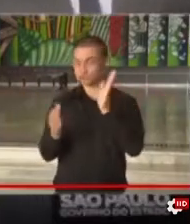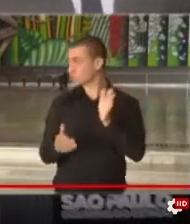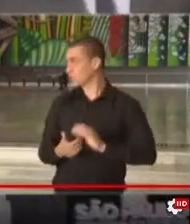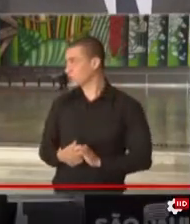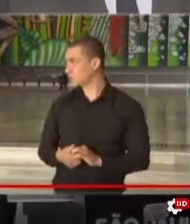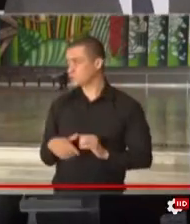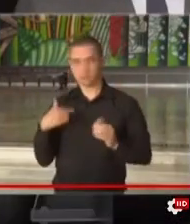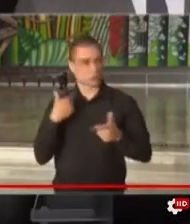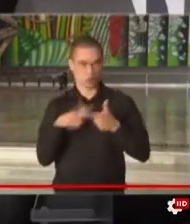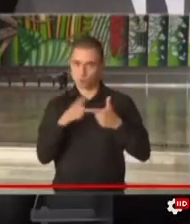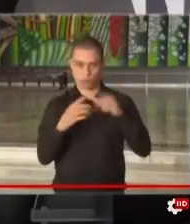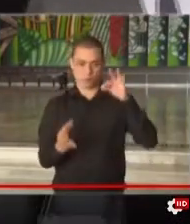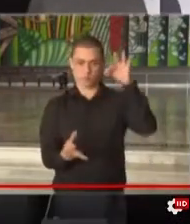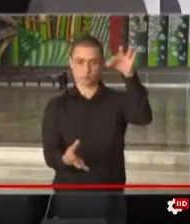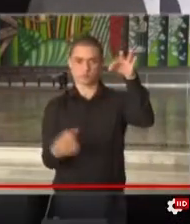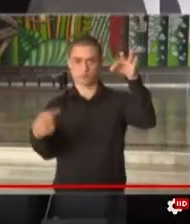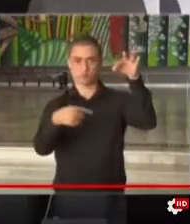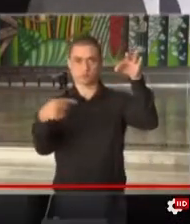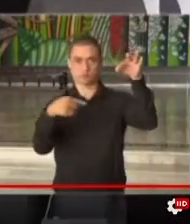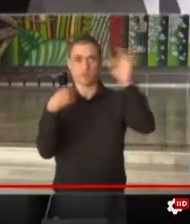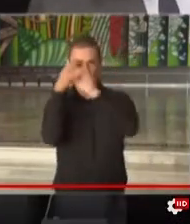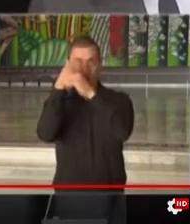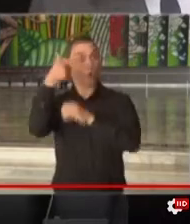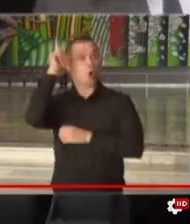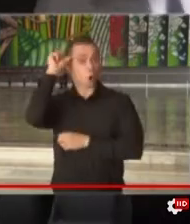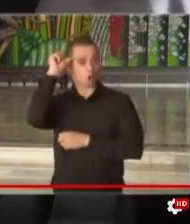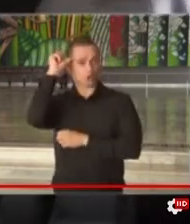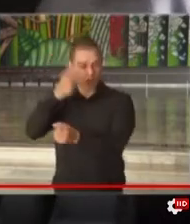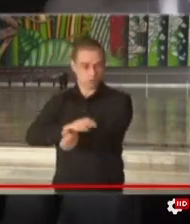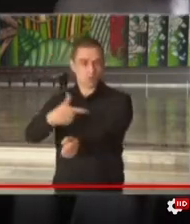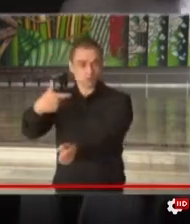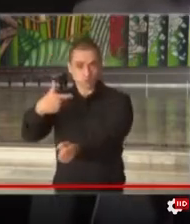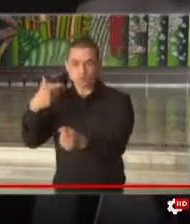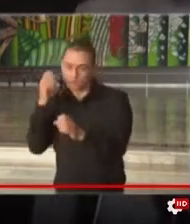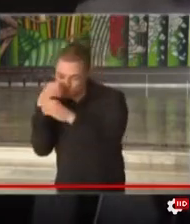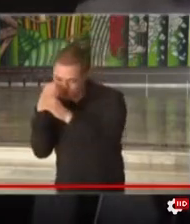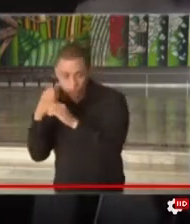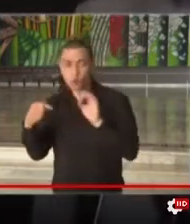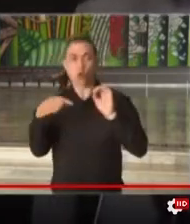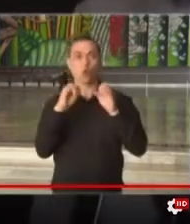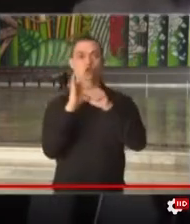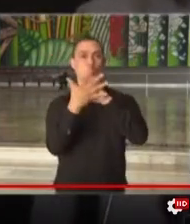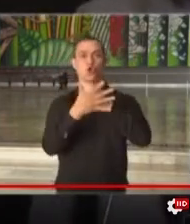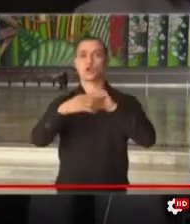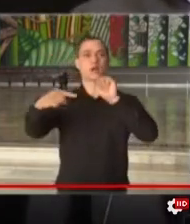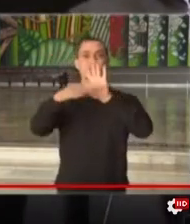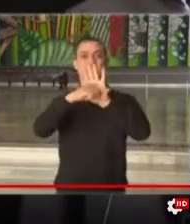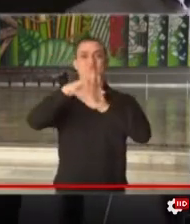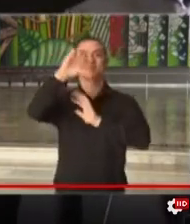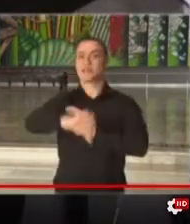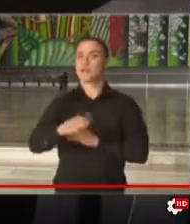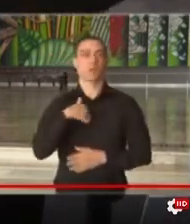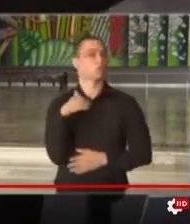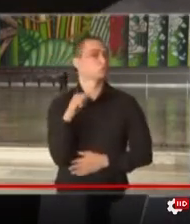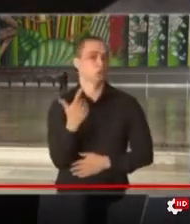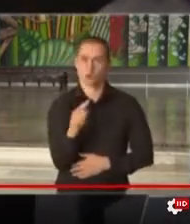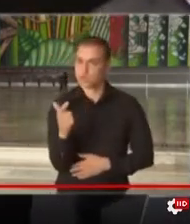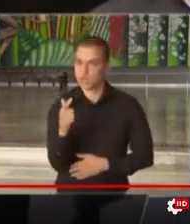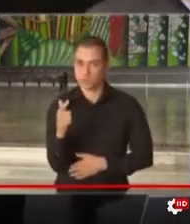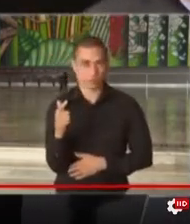aqui nenhum problema em exibir. Eu fiz ontem o teste, deu negativo. Não tem o coronavírus.